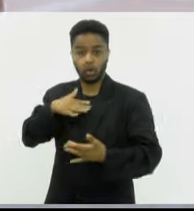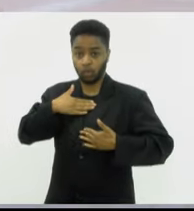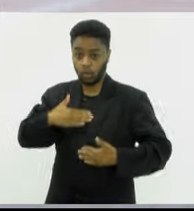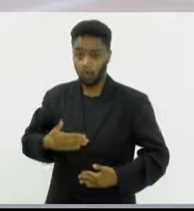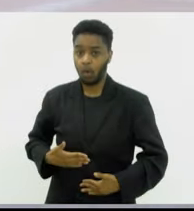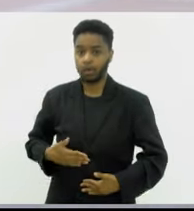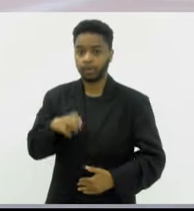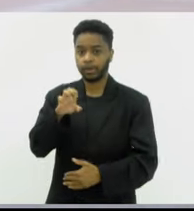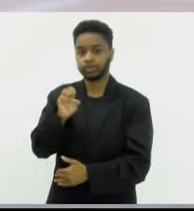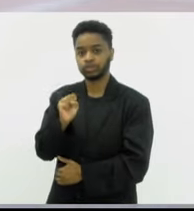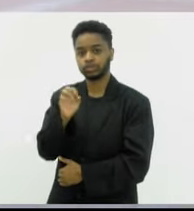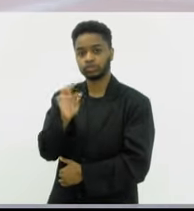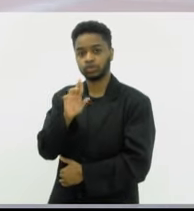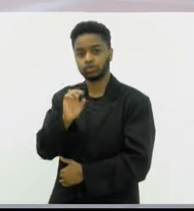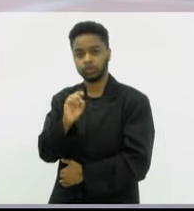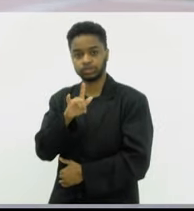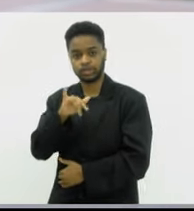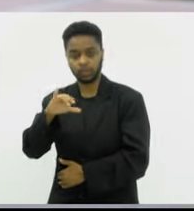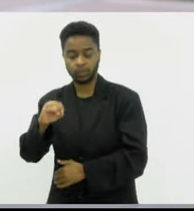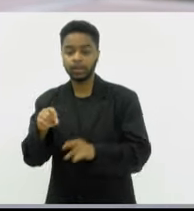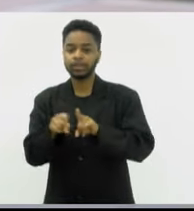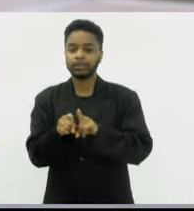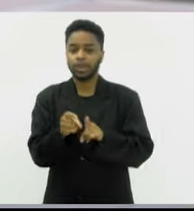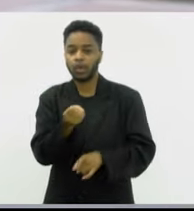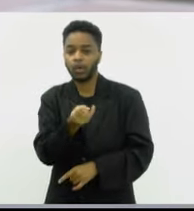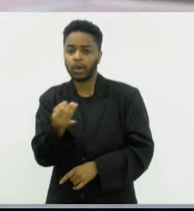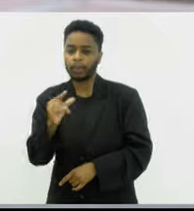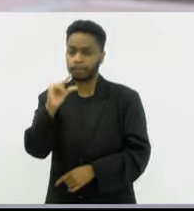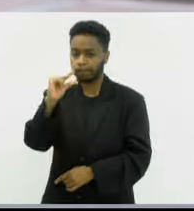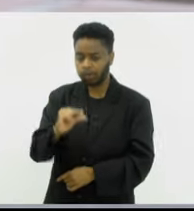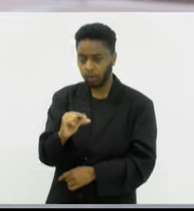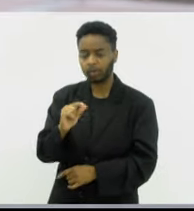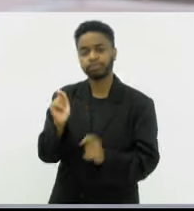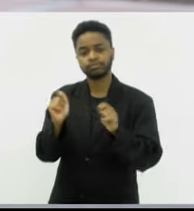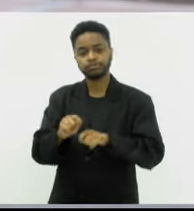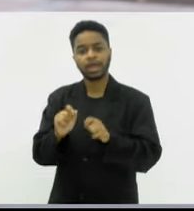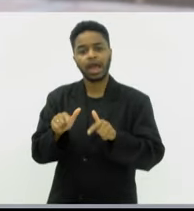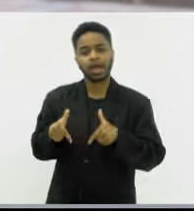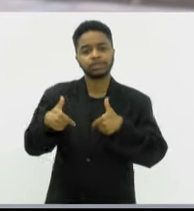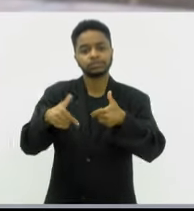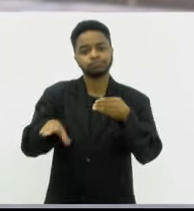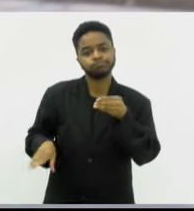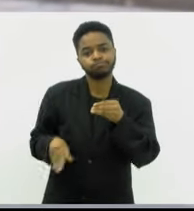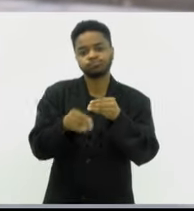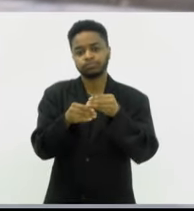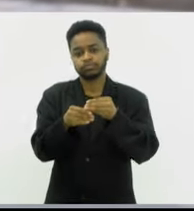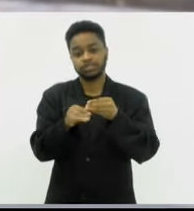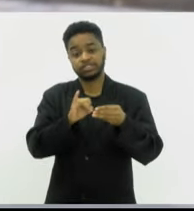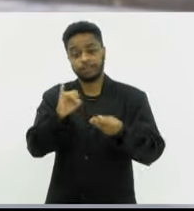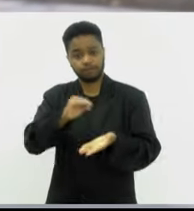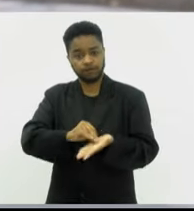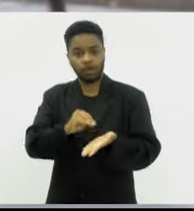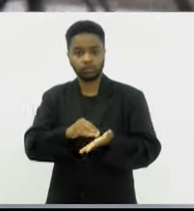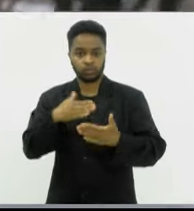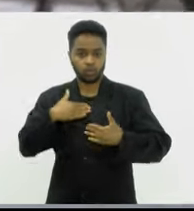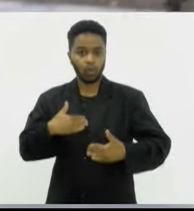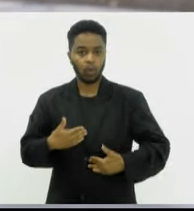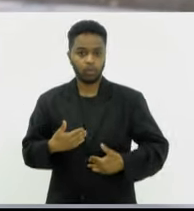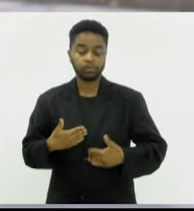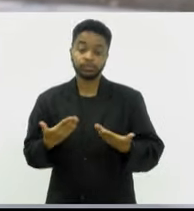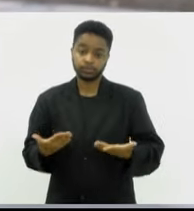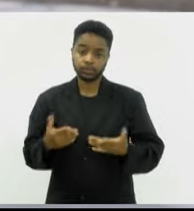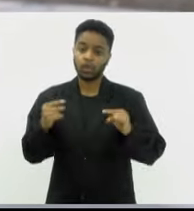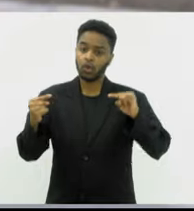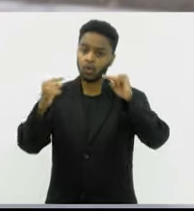E essas dosagens baixas vão atuar de uma forma a repor o que a gente não tem, né? O que está em falta. Então, são doses